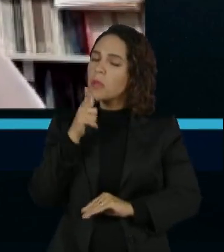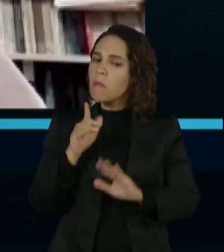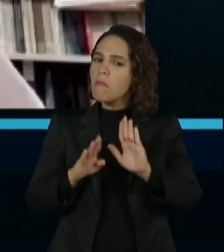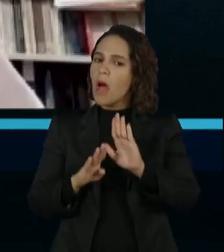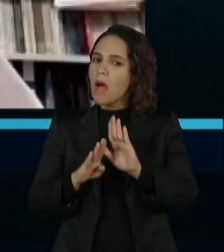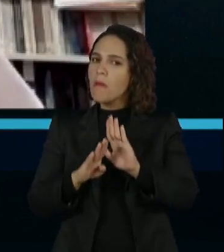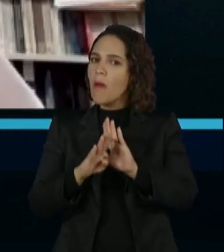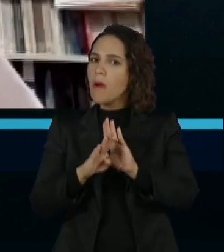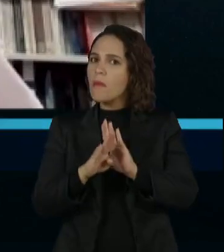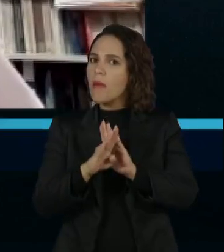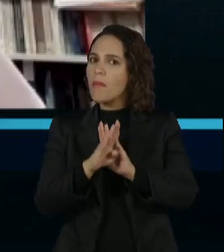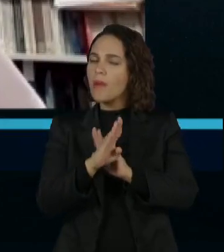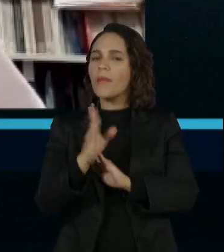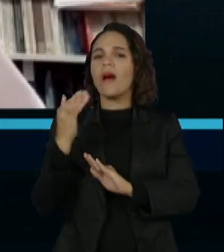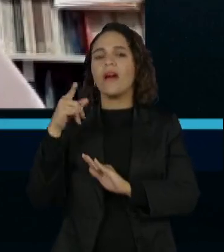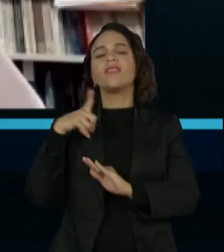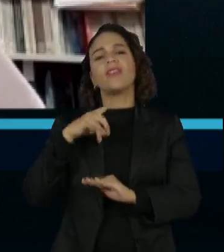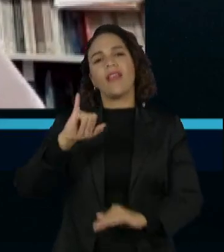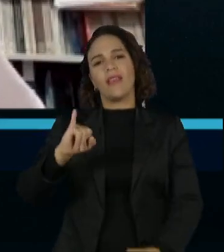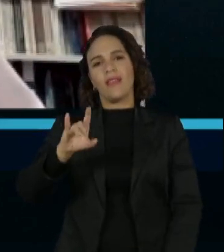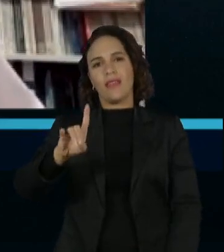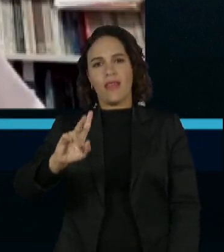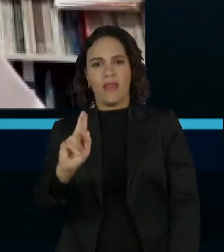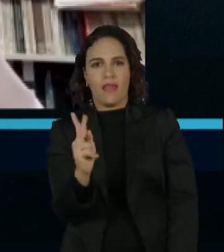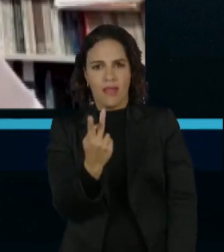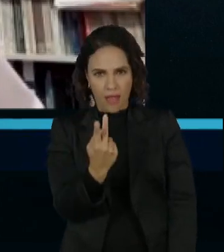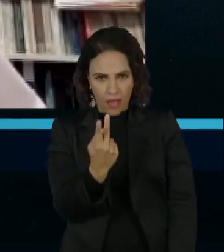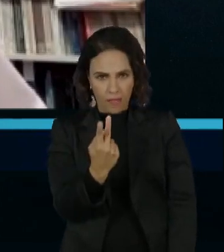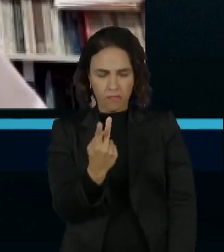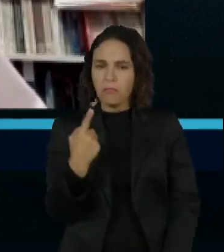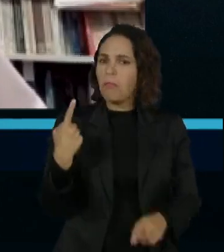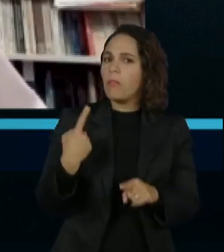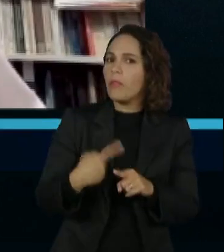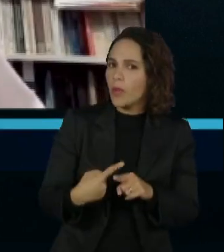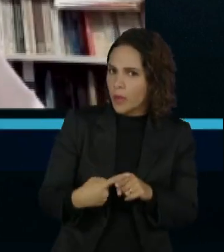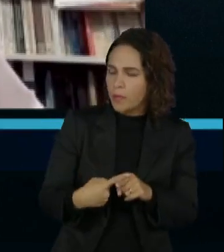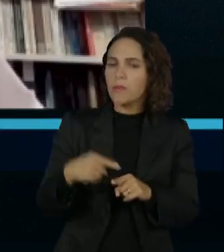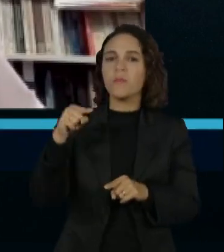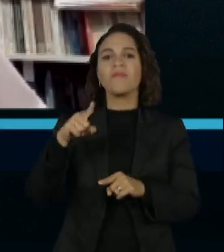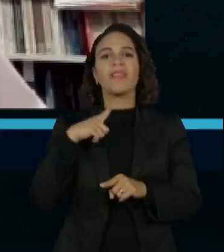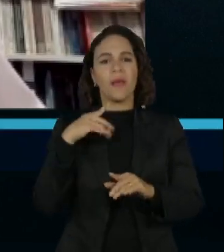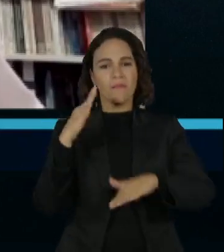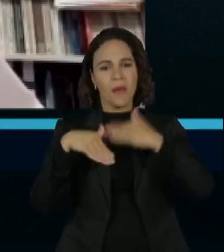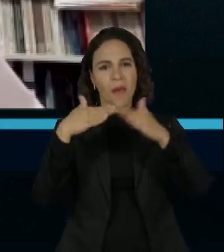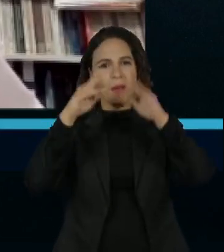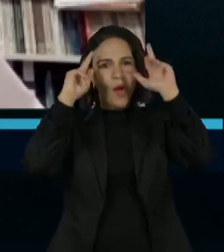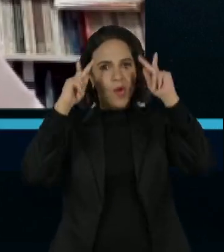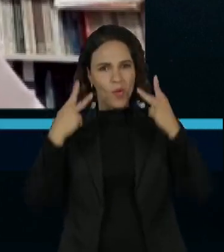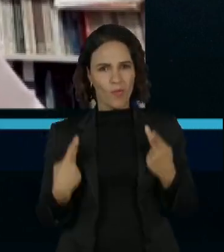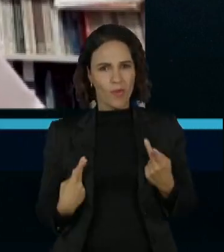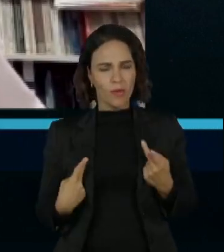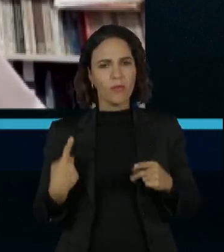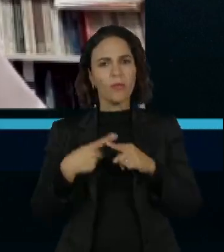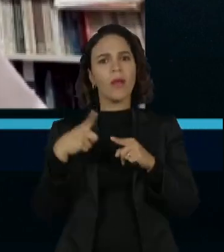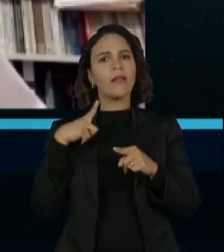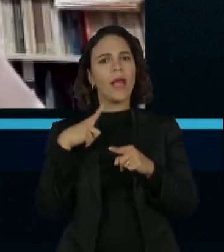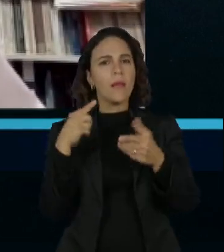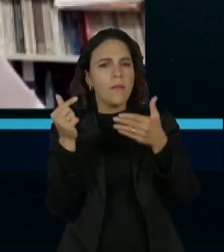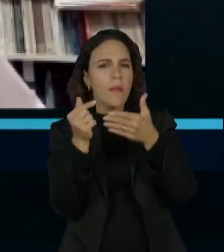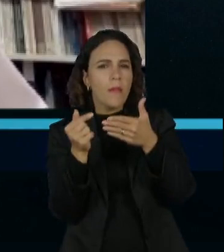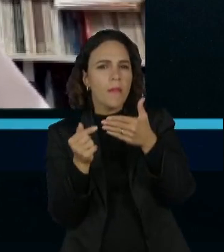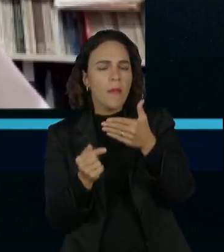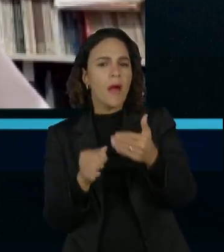tinha perdido no índice de desenvolvimento humano. Por que disso? Porque aqueles que tinham exatamente a descrição feita,